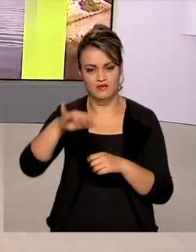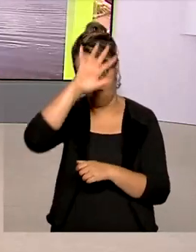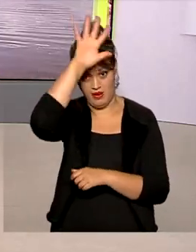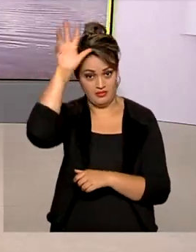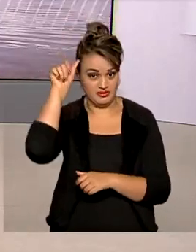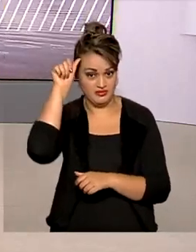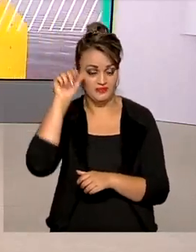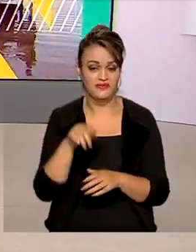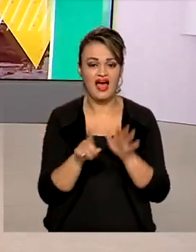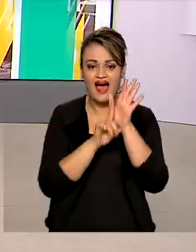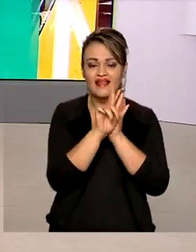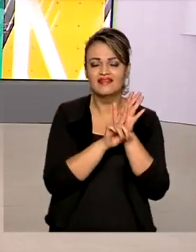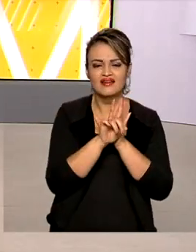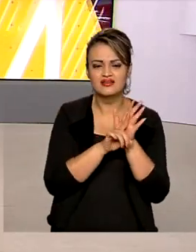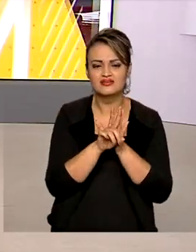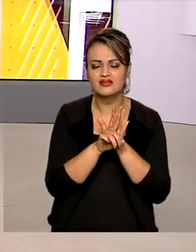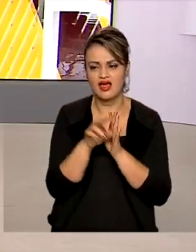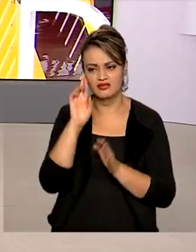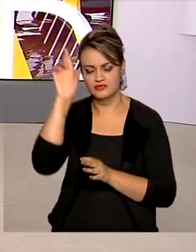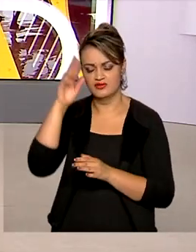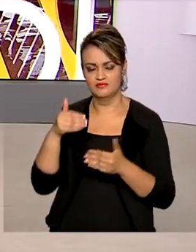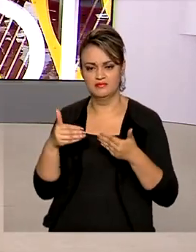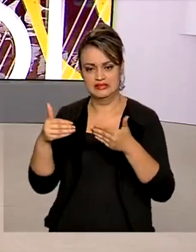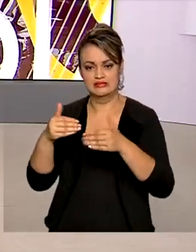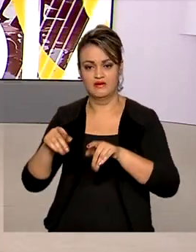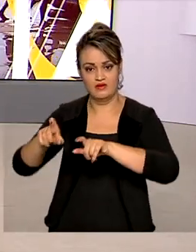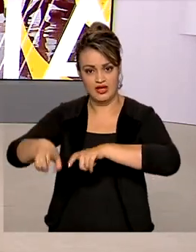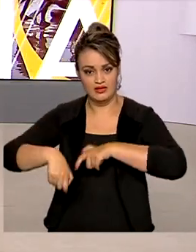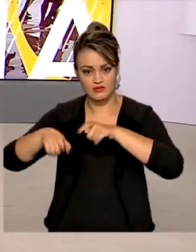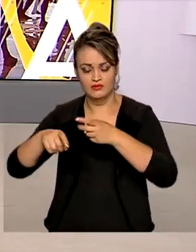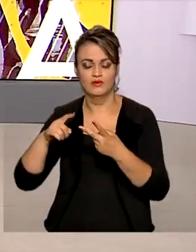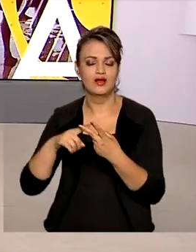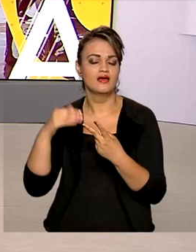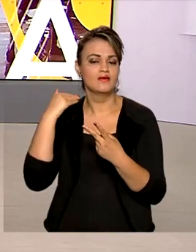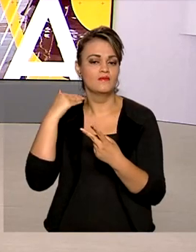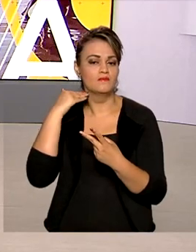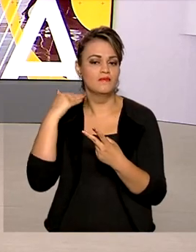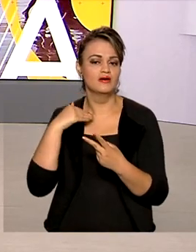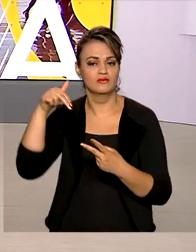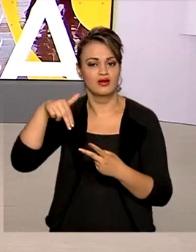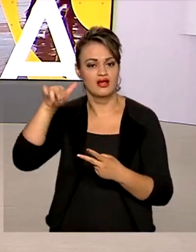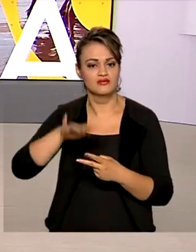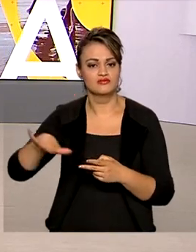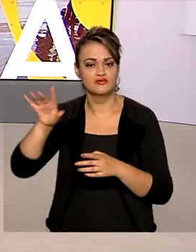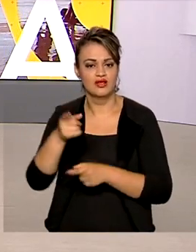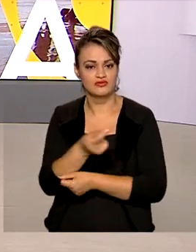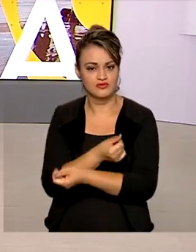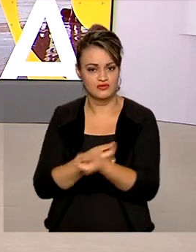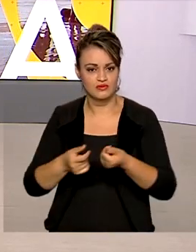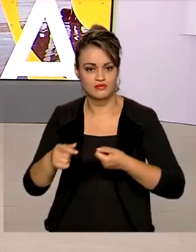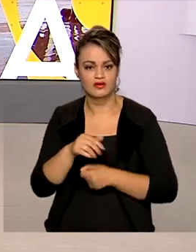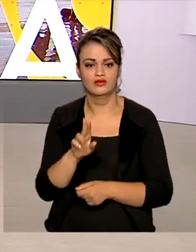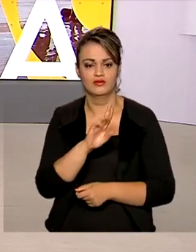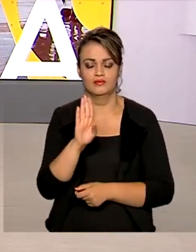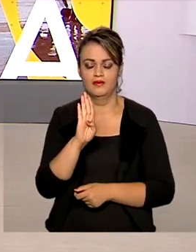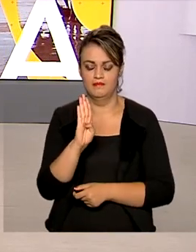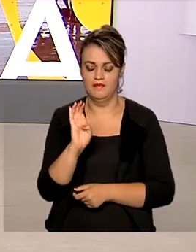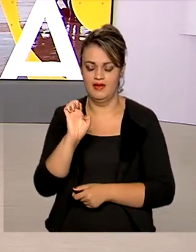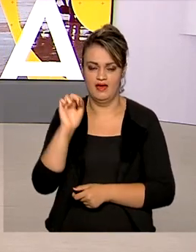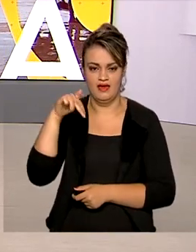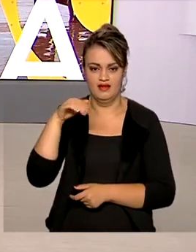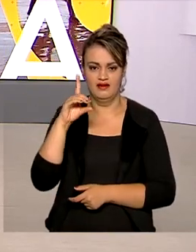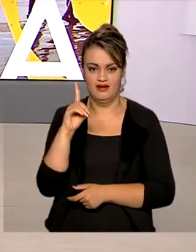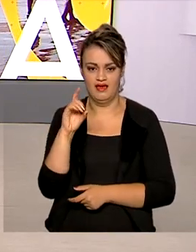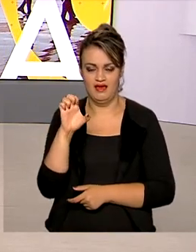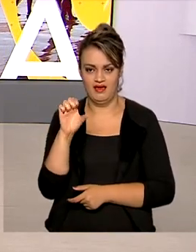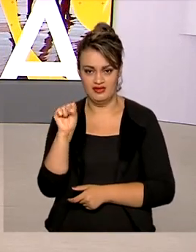A análise será conduzida pelo Ministério da Agricultura e pelo Banco Nacional de Desenvolvimento Econômico e Social, o BNDES, que